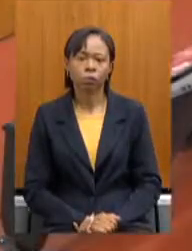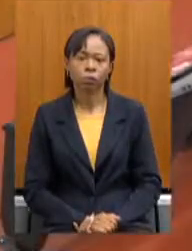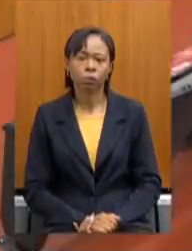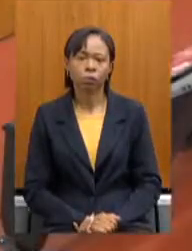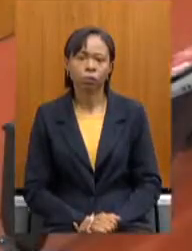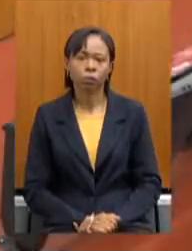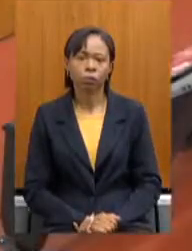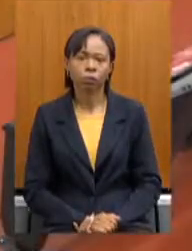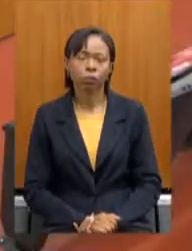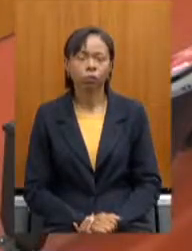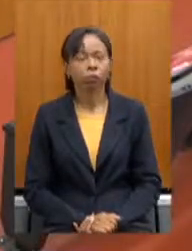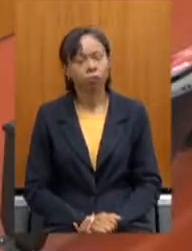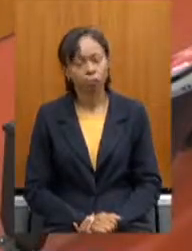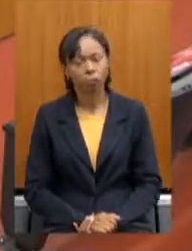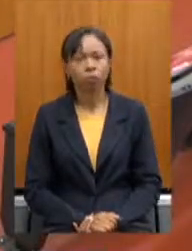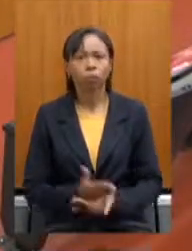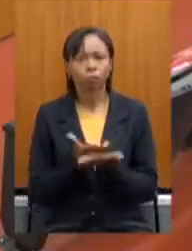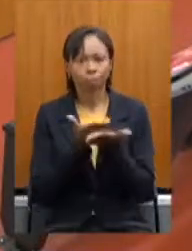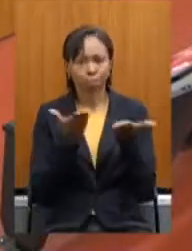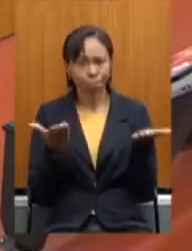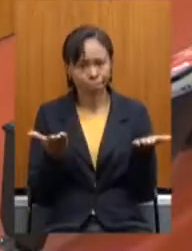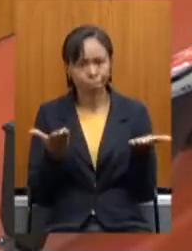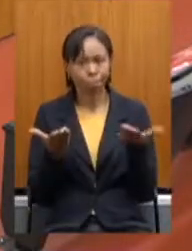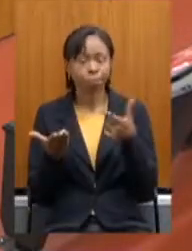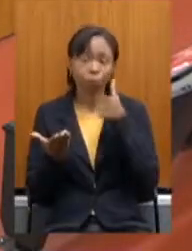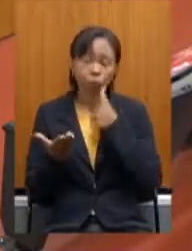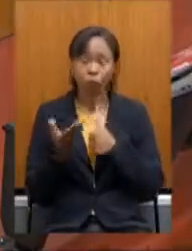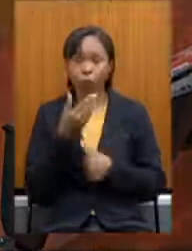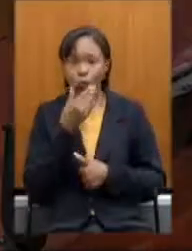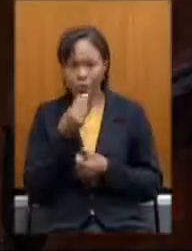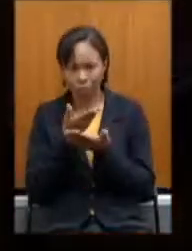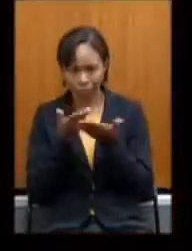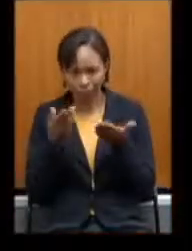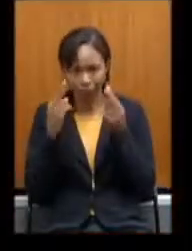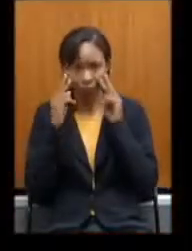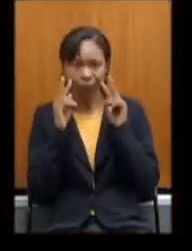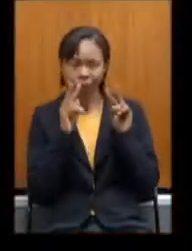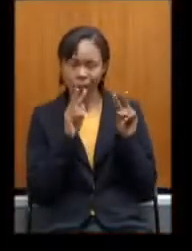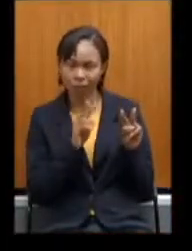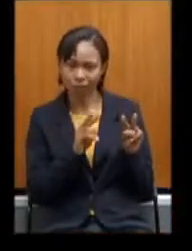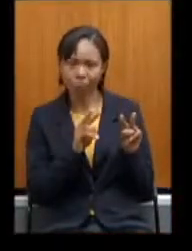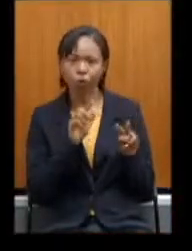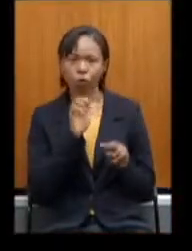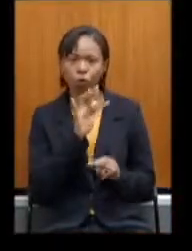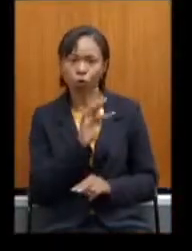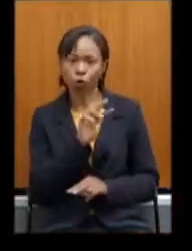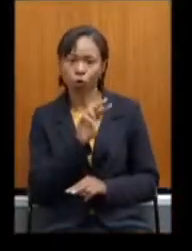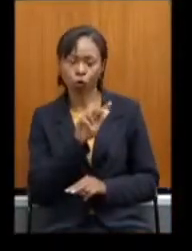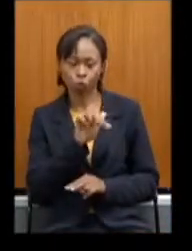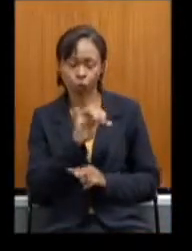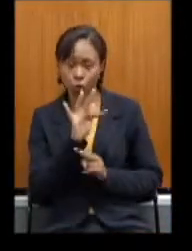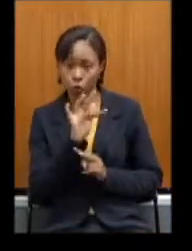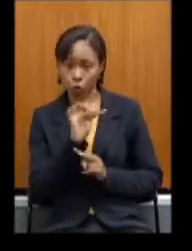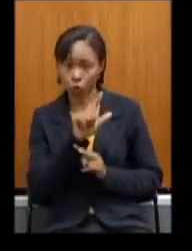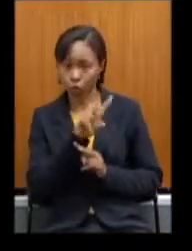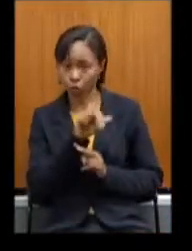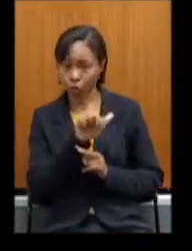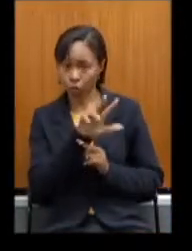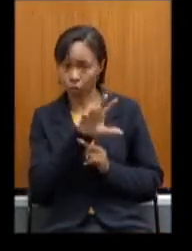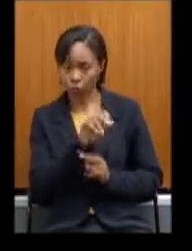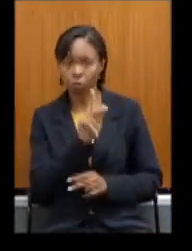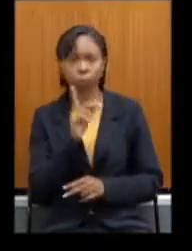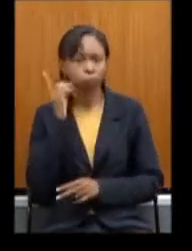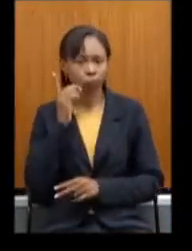Bom senhoras e senhores Agora que vocês viram E ouviram O deputado Flávio Serafini Nos relatando O o